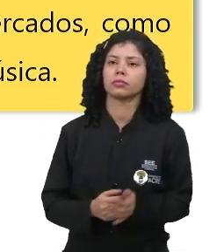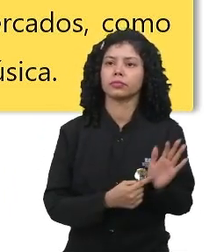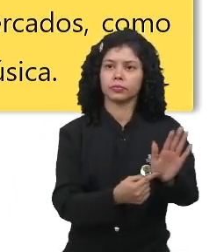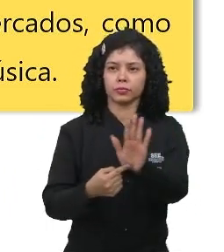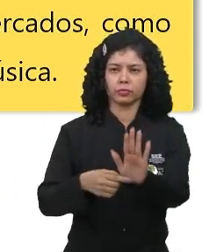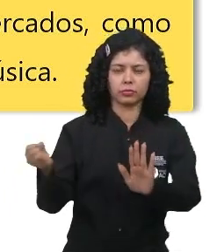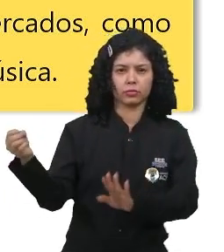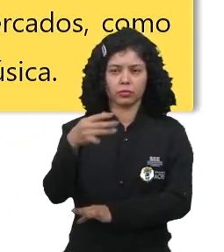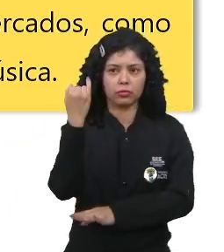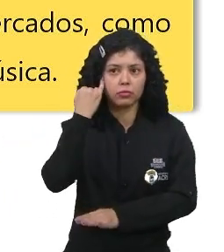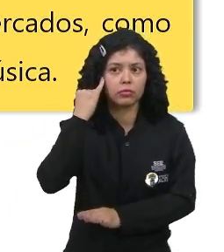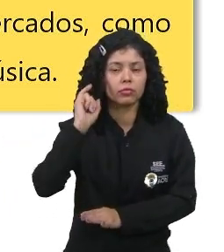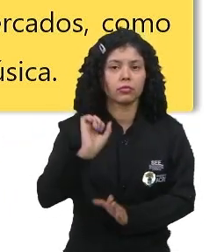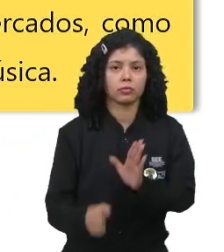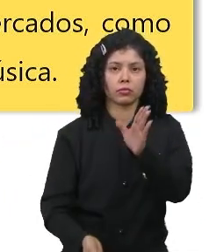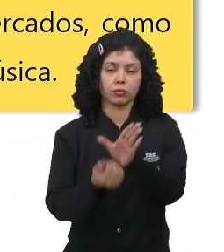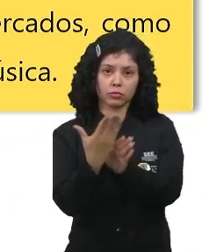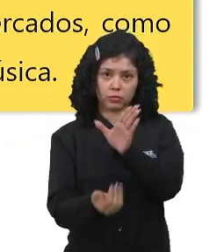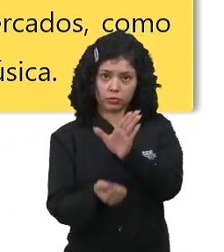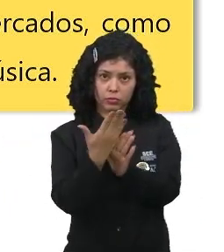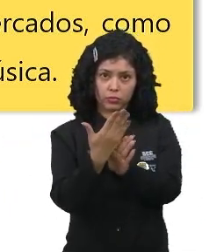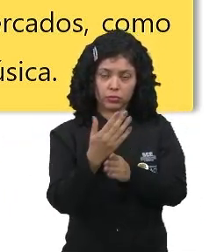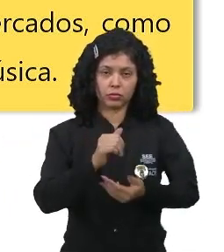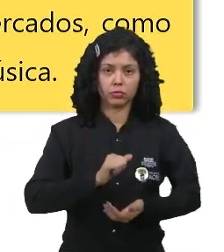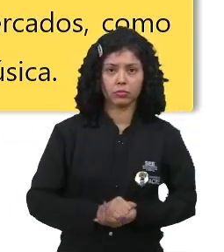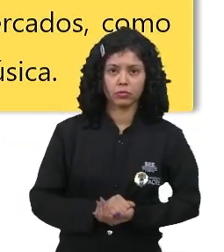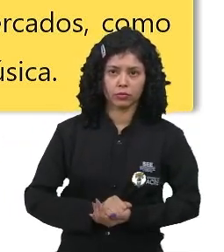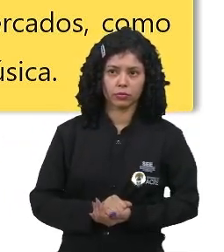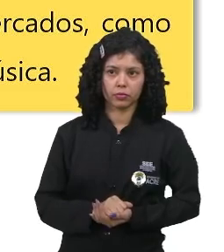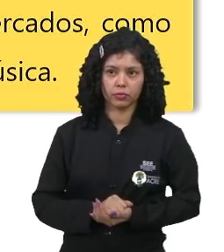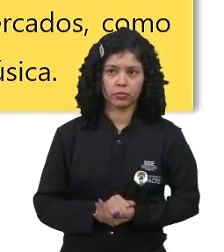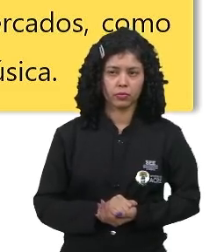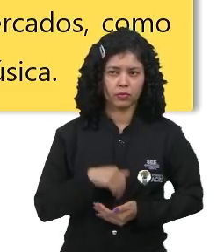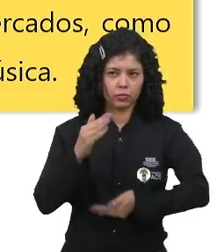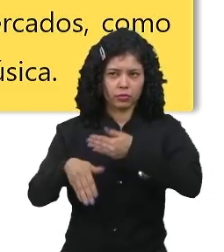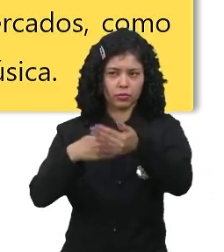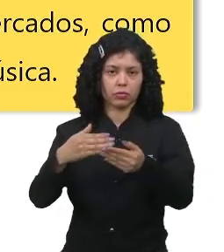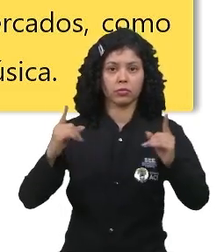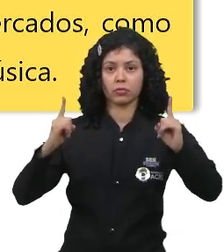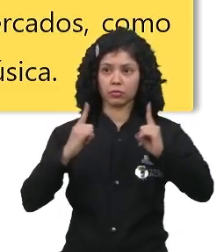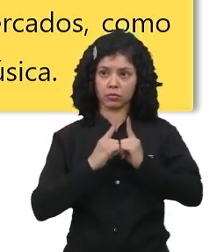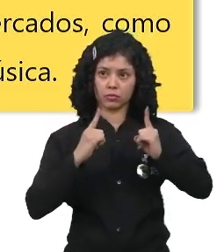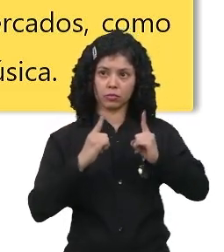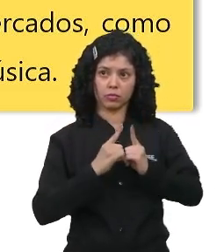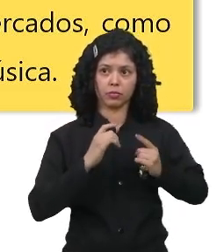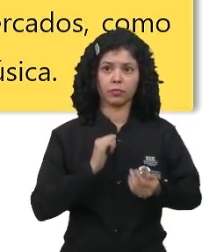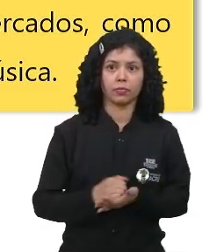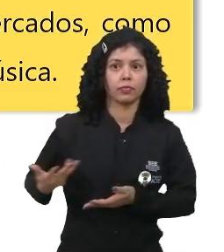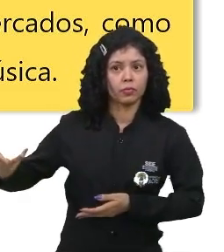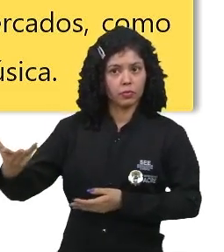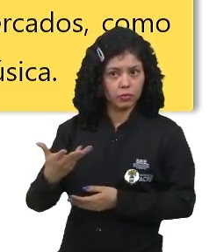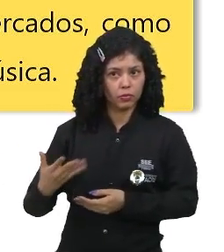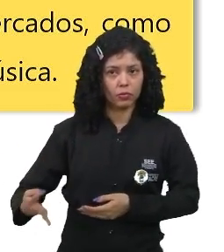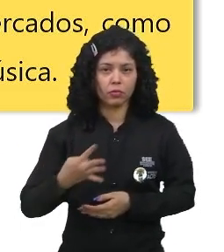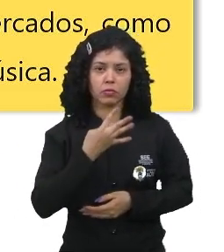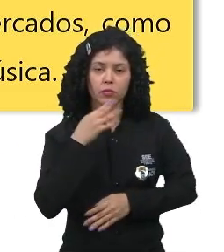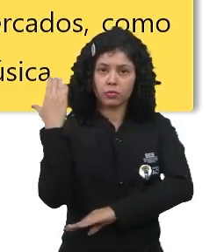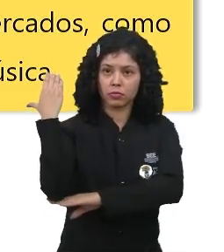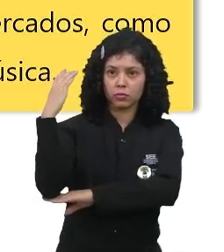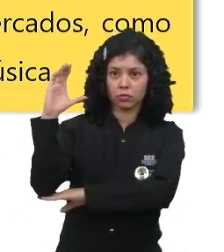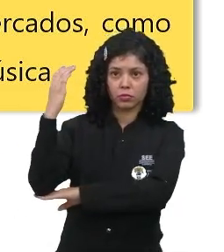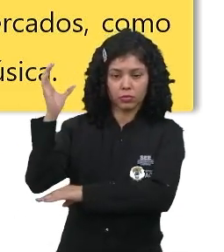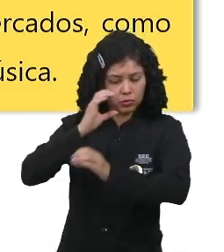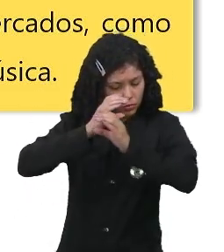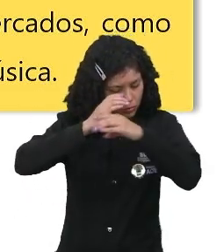representam novas ideias, produtos, processos ou serviços que são baseados